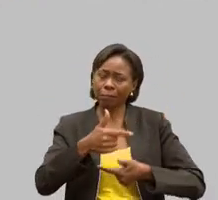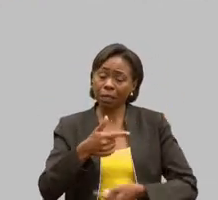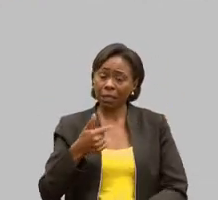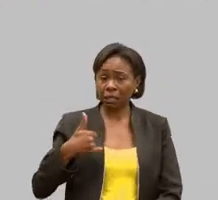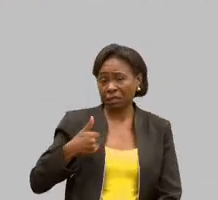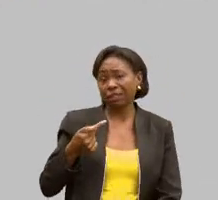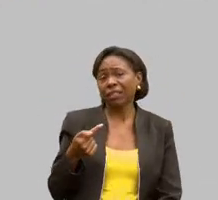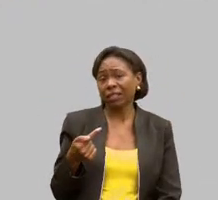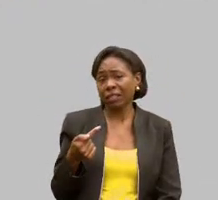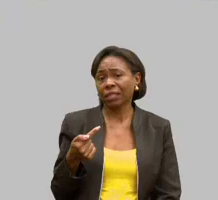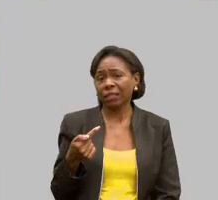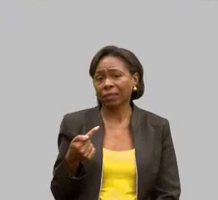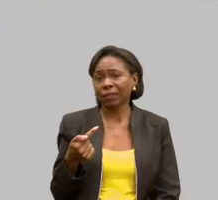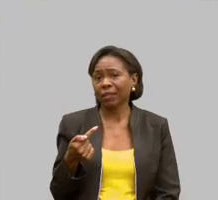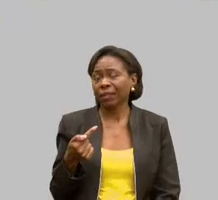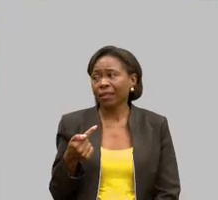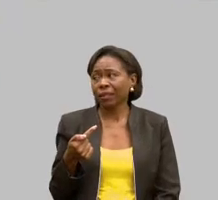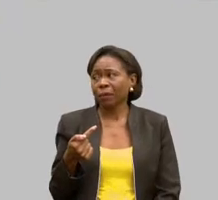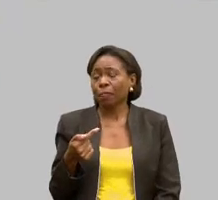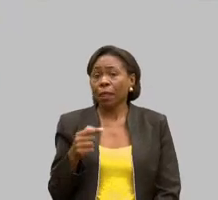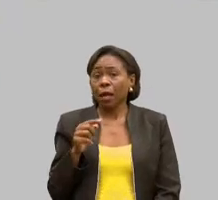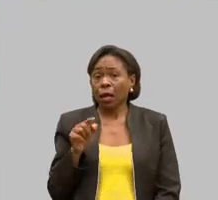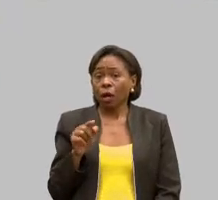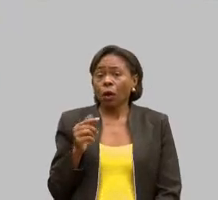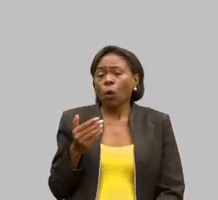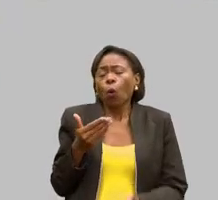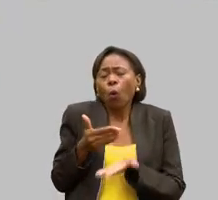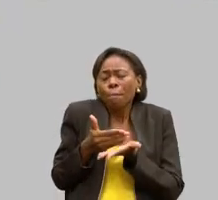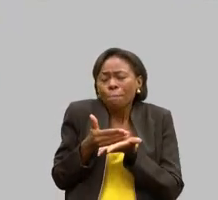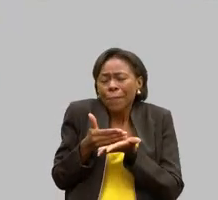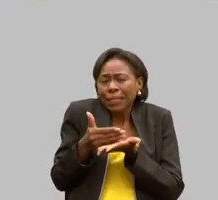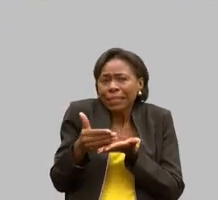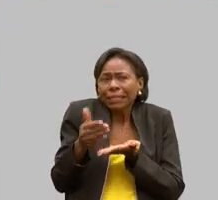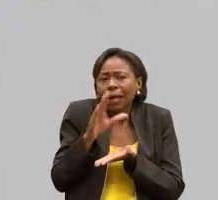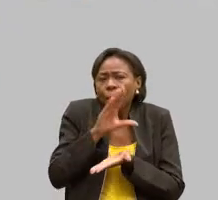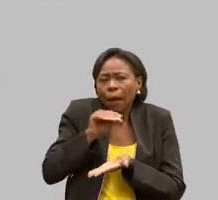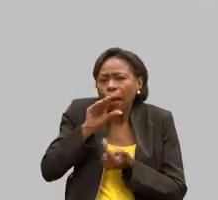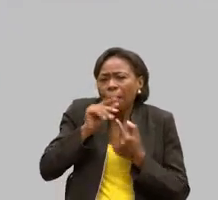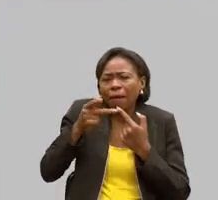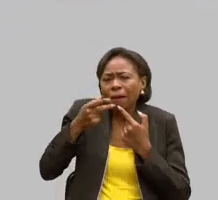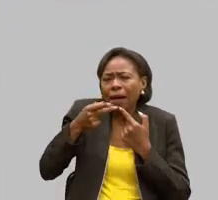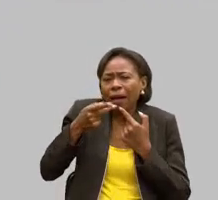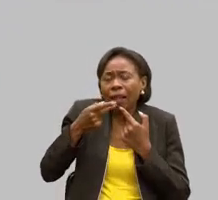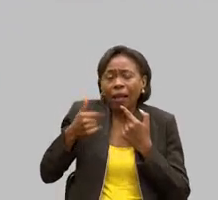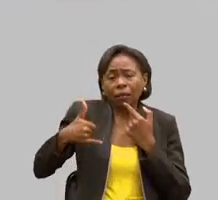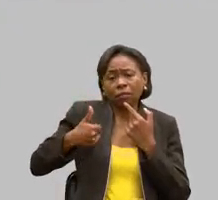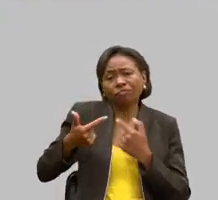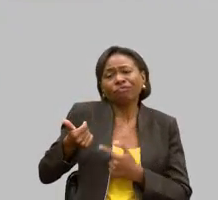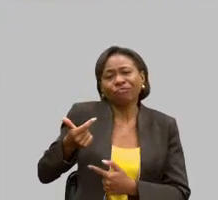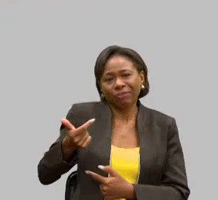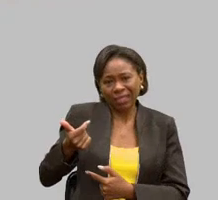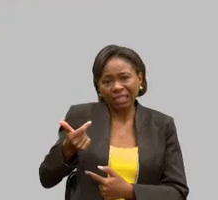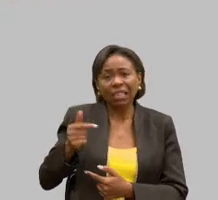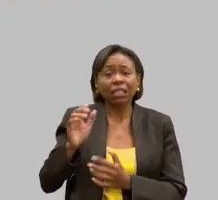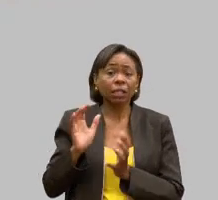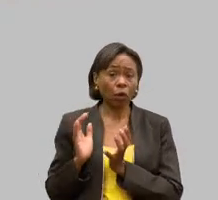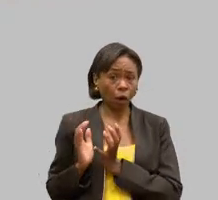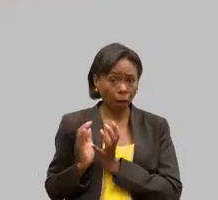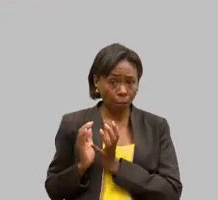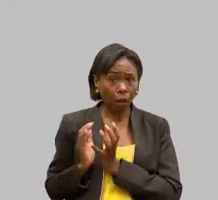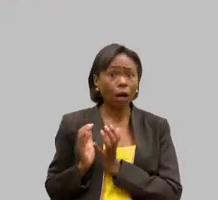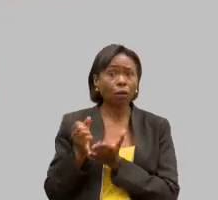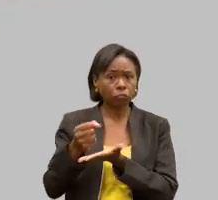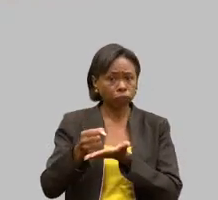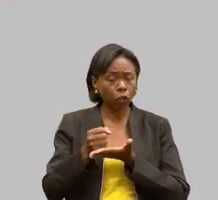a falar com 12 anos, papai, mamãe, porta. Então, foi fundamental dentro da PAI de Pará de Minas.